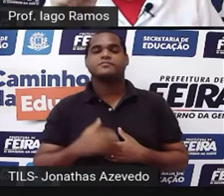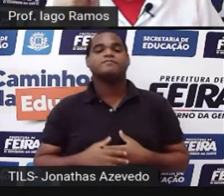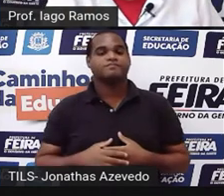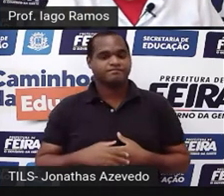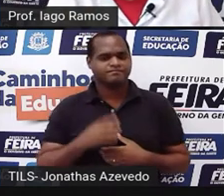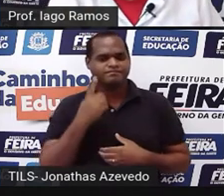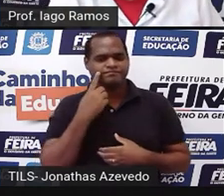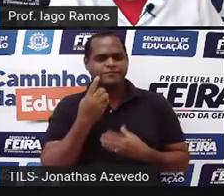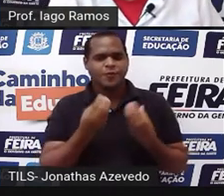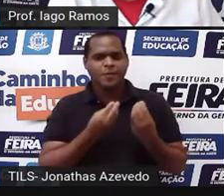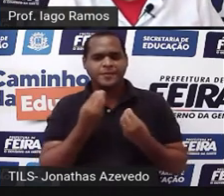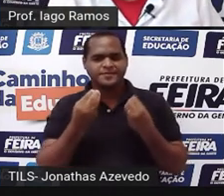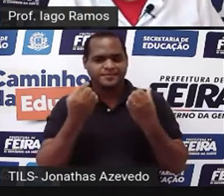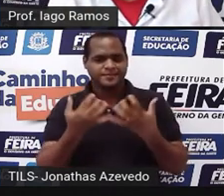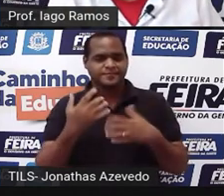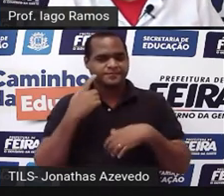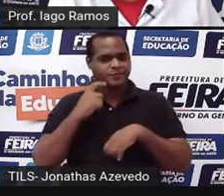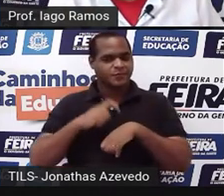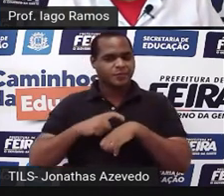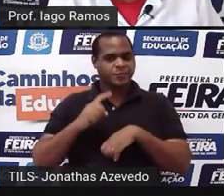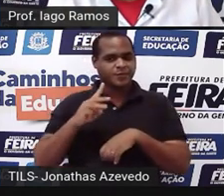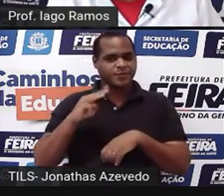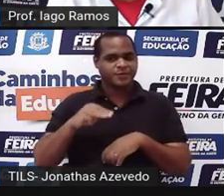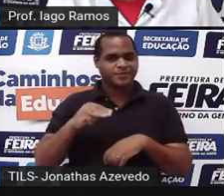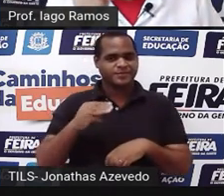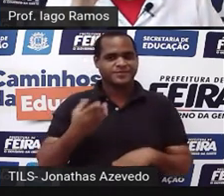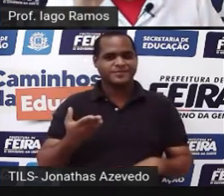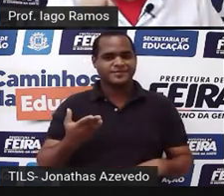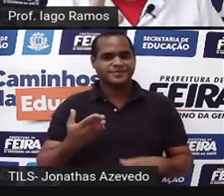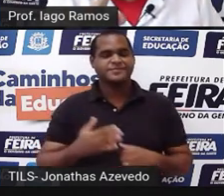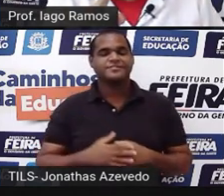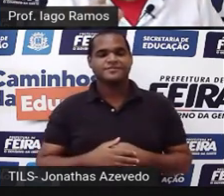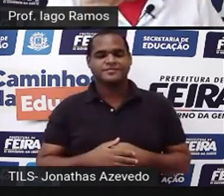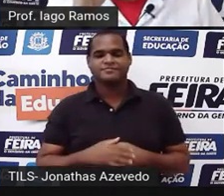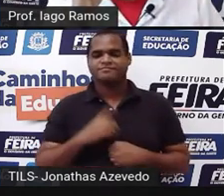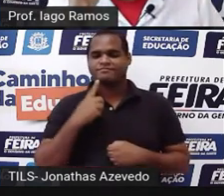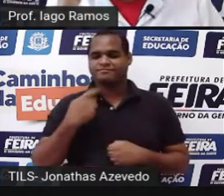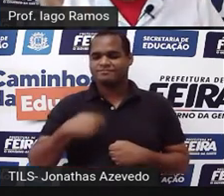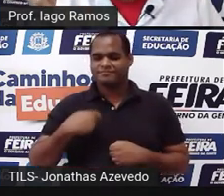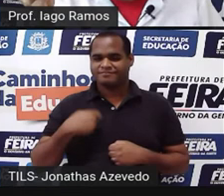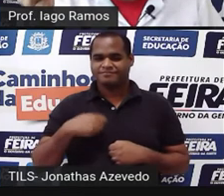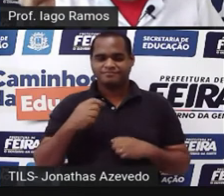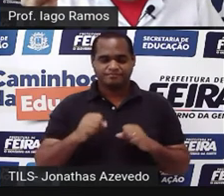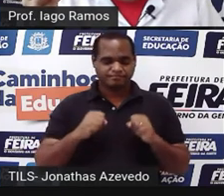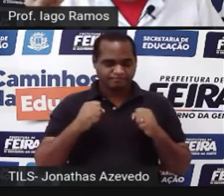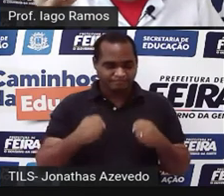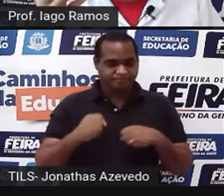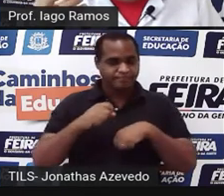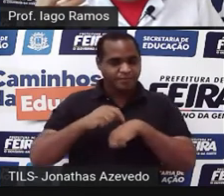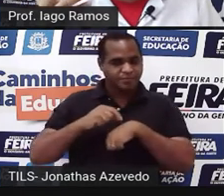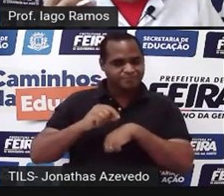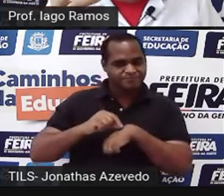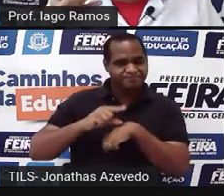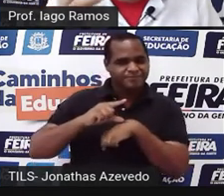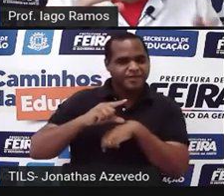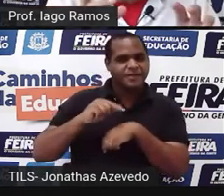lados? E aqui eu já te dei um tempo maior de um minuto. Aqui a gente precisa de um pouquinho mais de tempo para observar e ver o que é